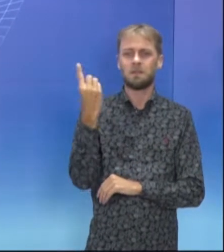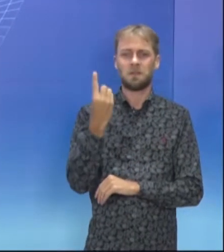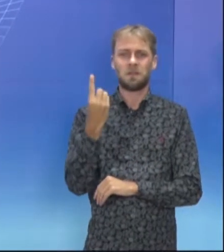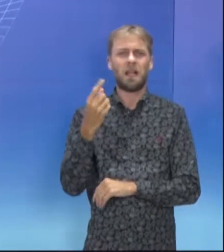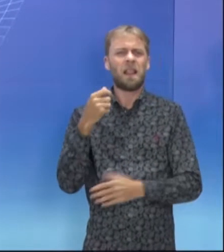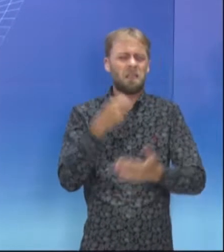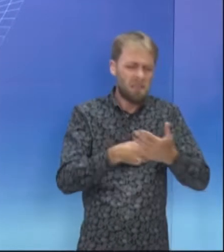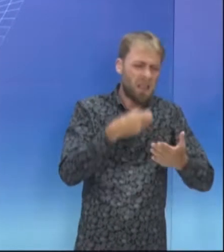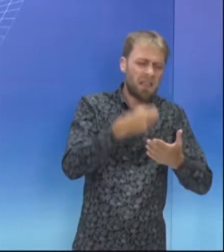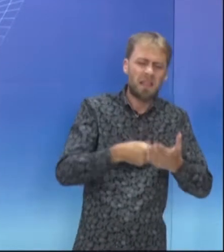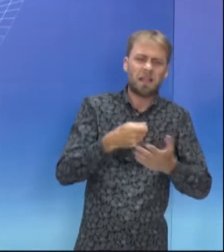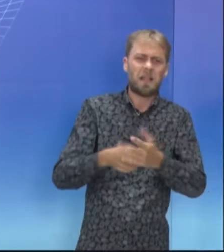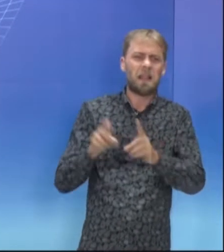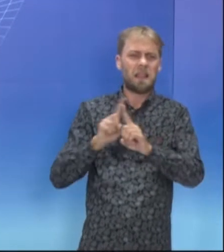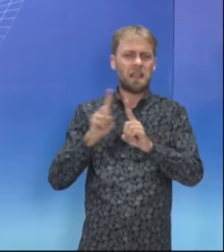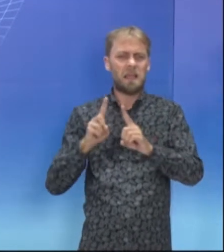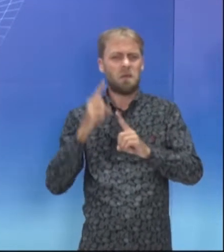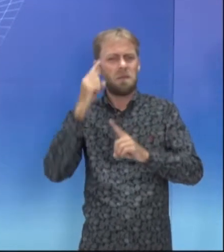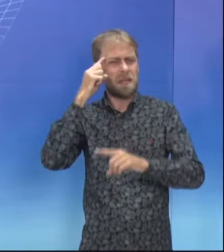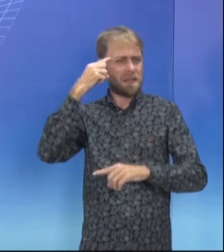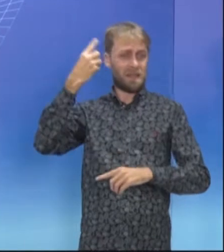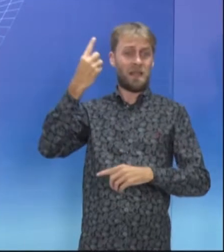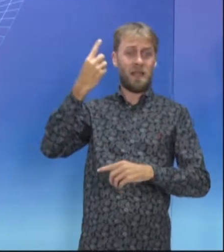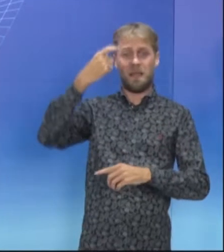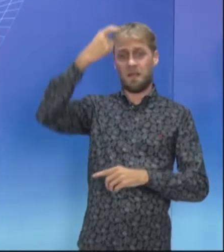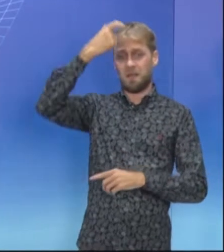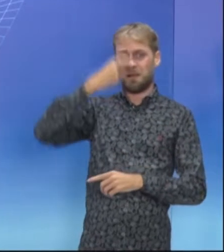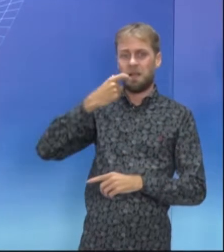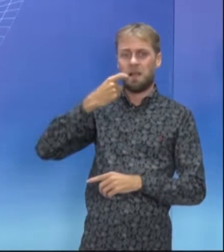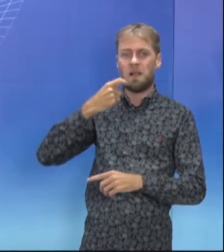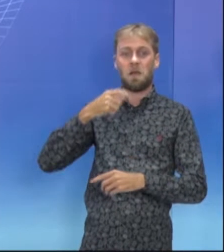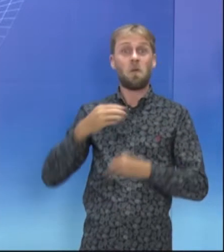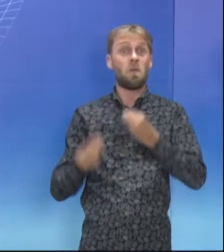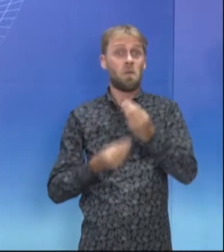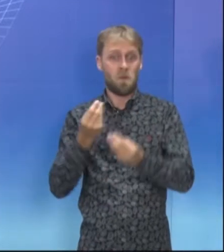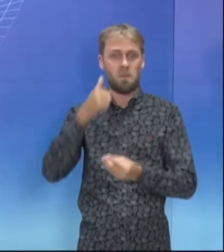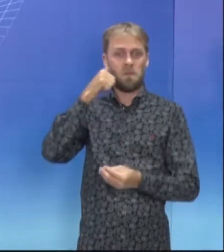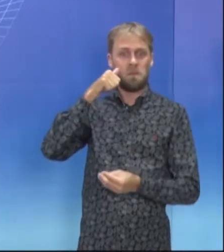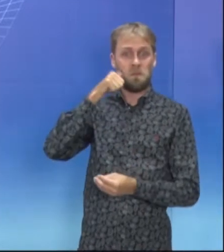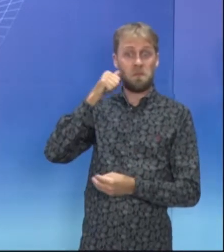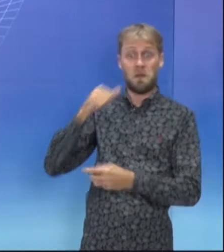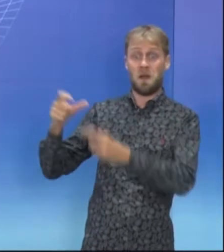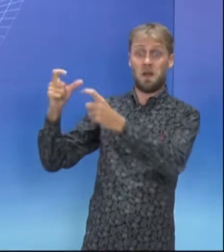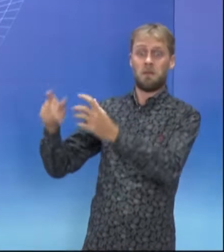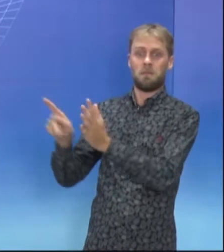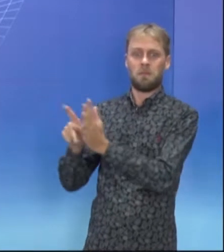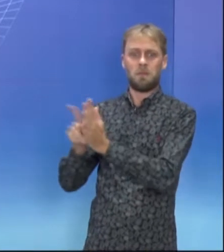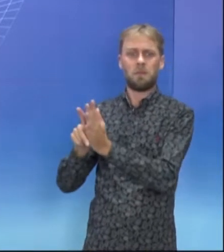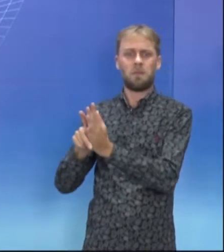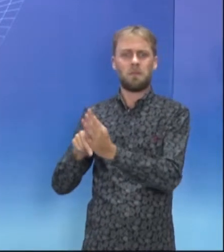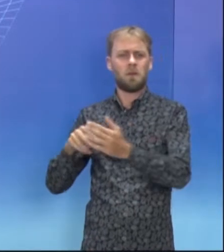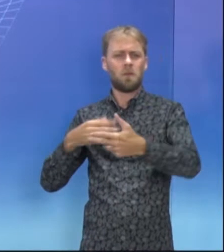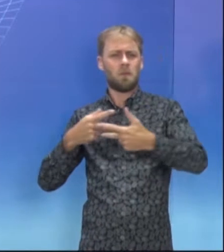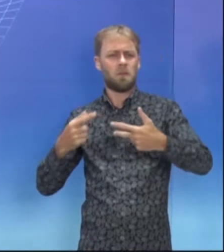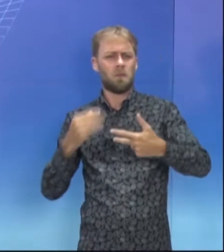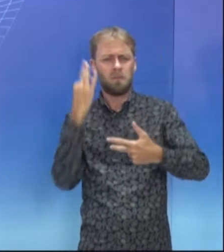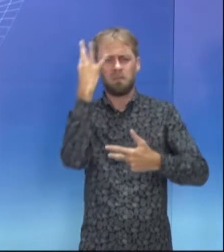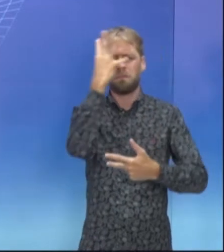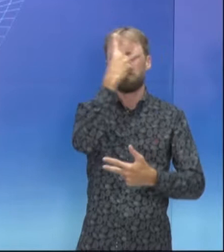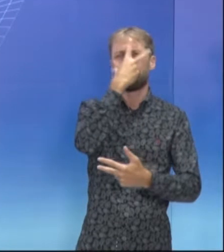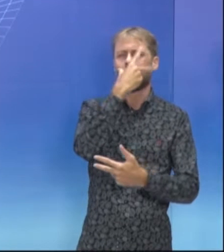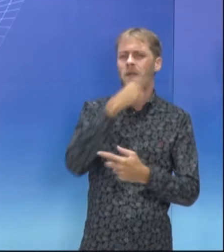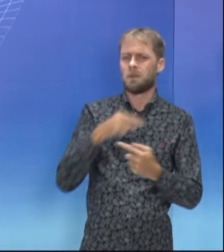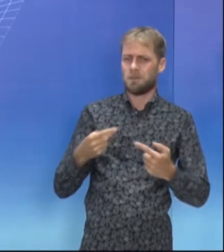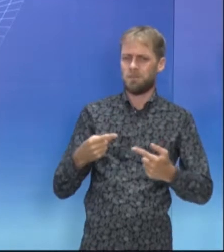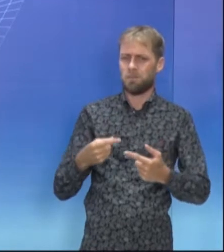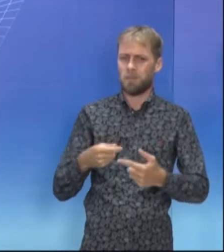tentou se encaixar em ideias convencionais ou imagens sobre a mulher e o que faz alguém ou algo bonito. Em